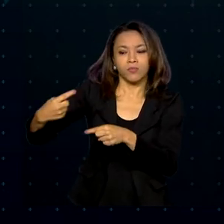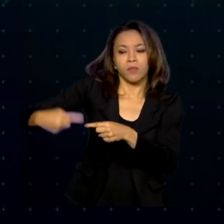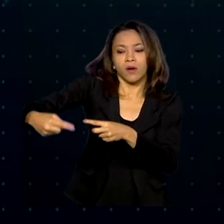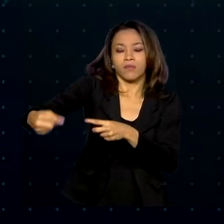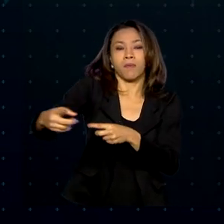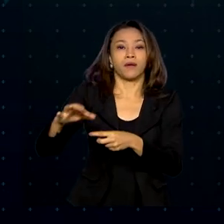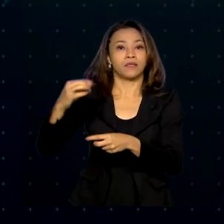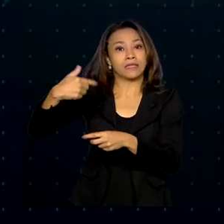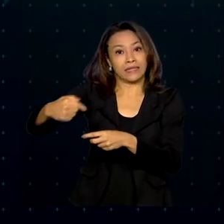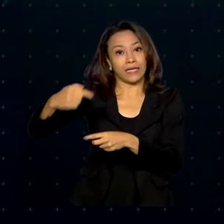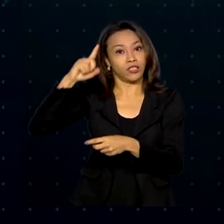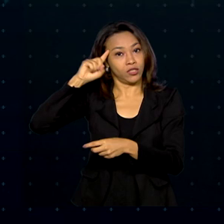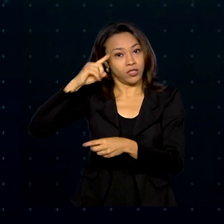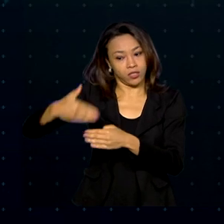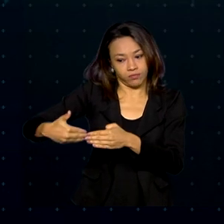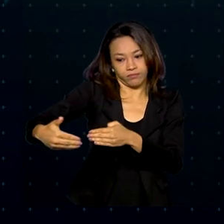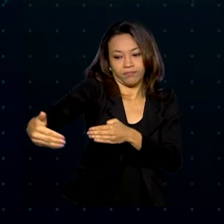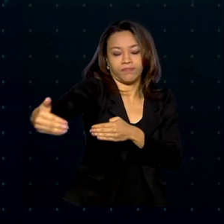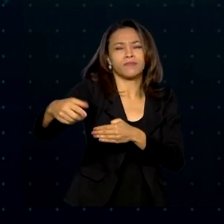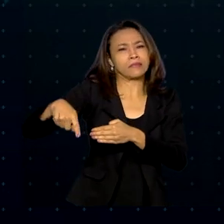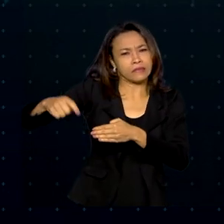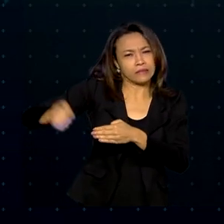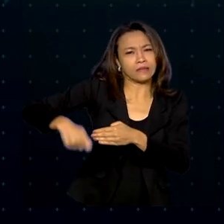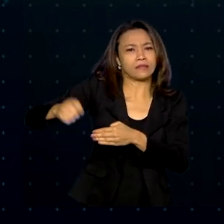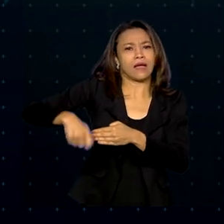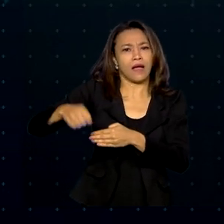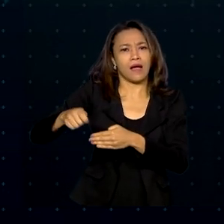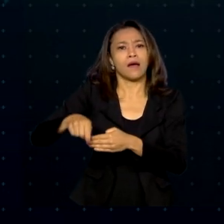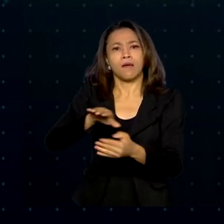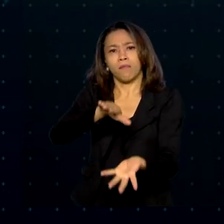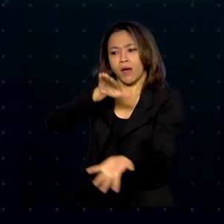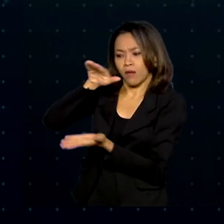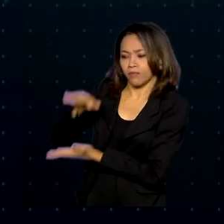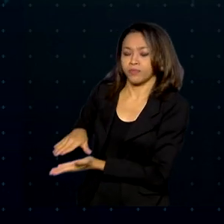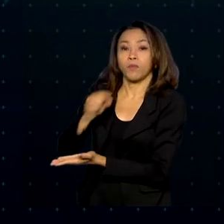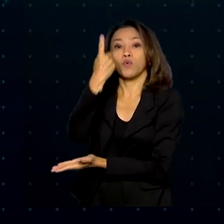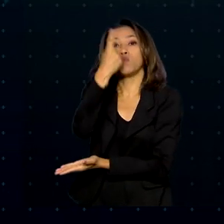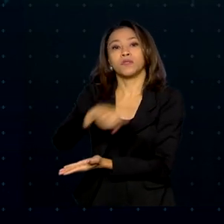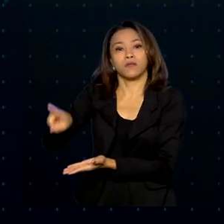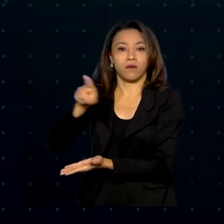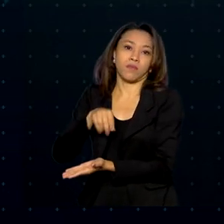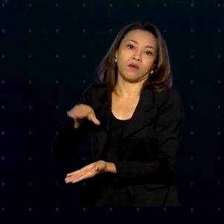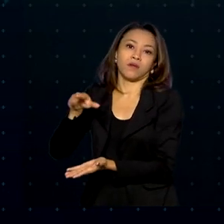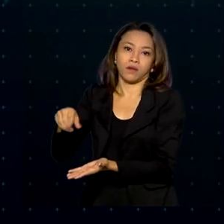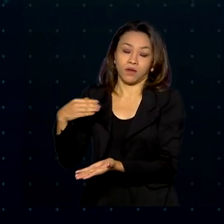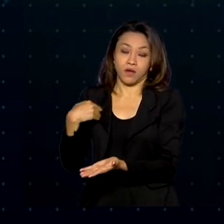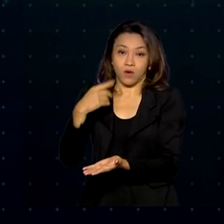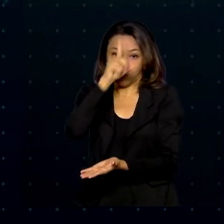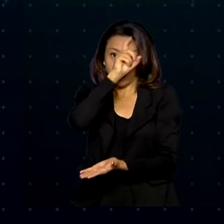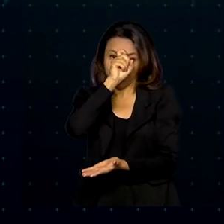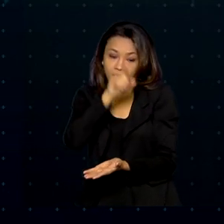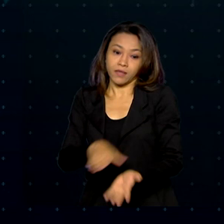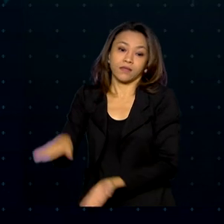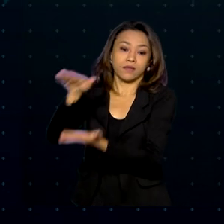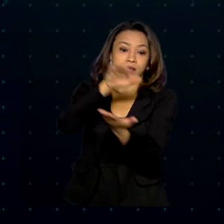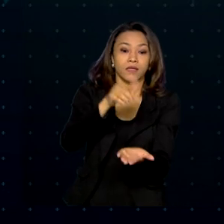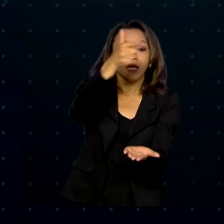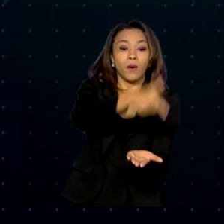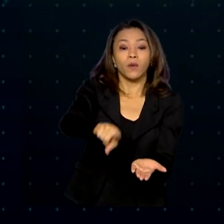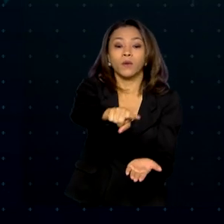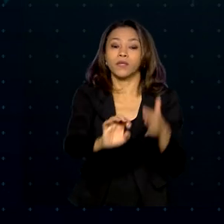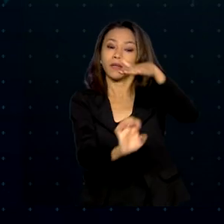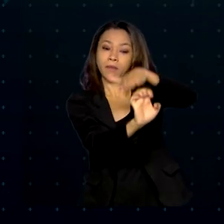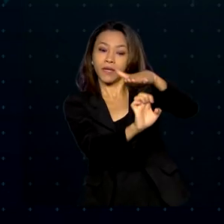sete dias, quantidade suficiente para abastecer o SUS por uma semana. E a empresa Europharma vai entregar